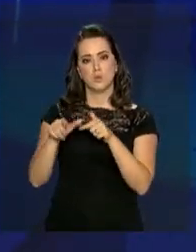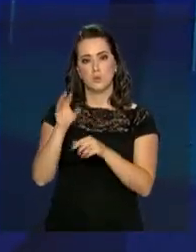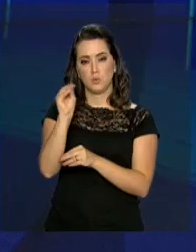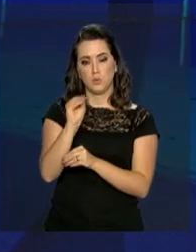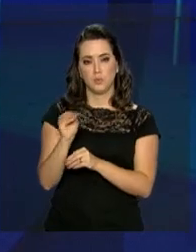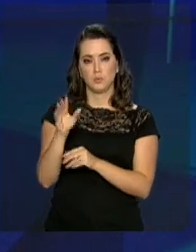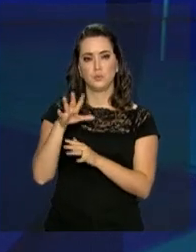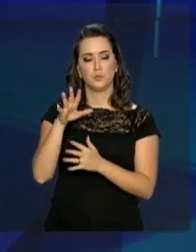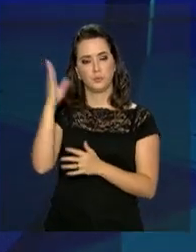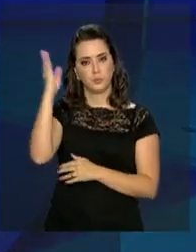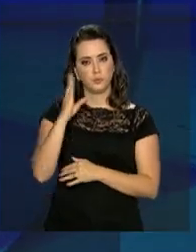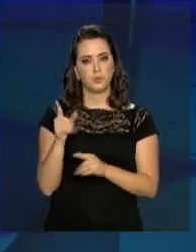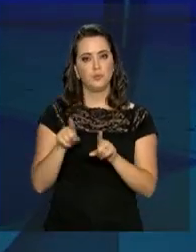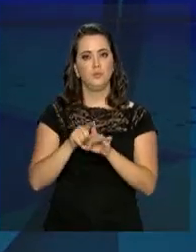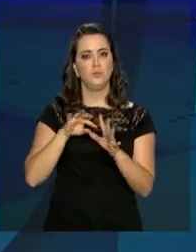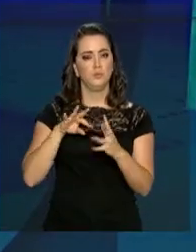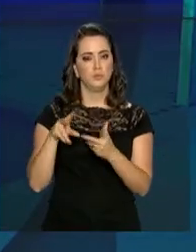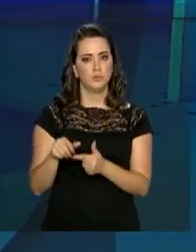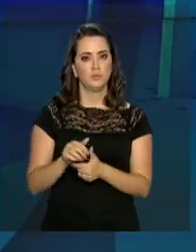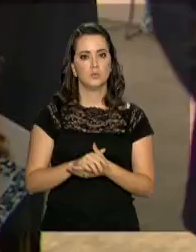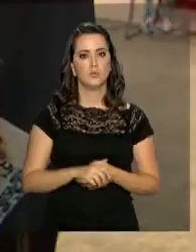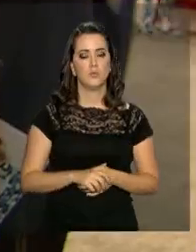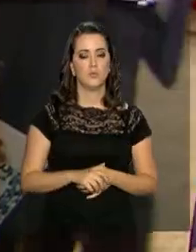sobre o tema no Brasil e no mundo.